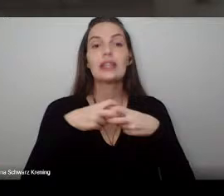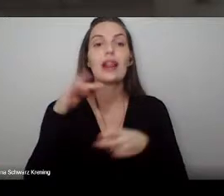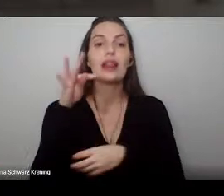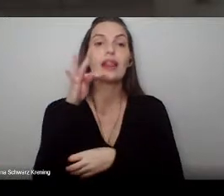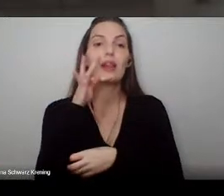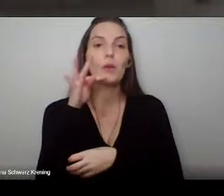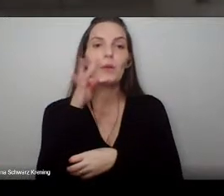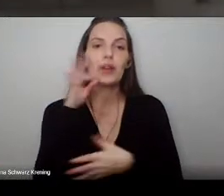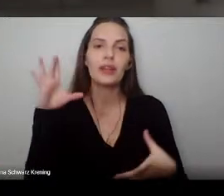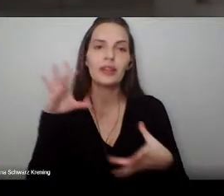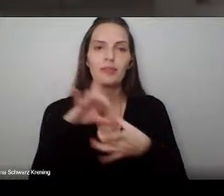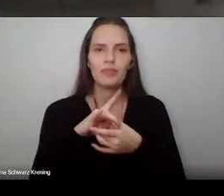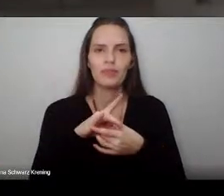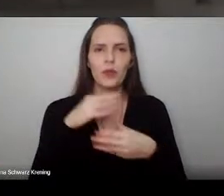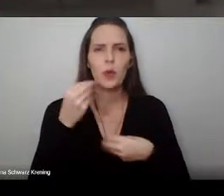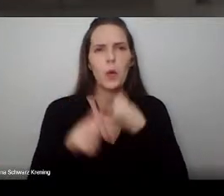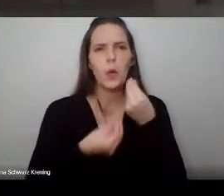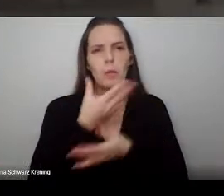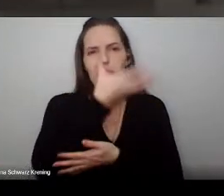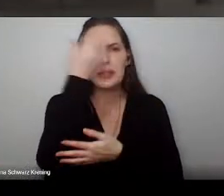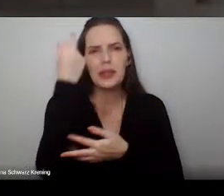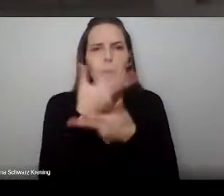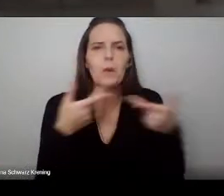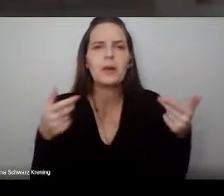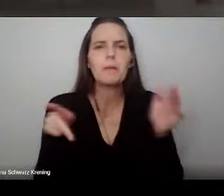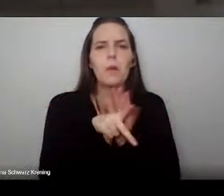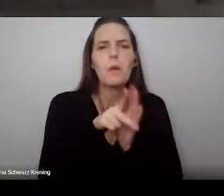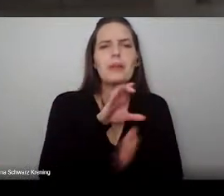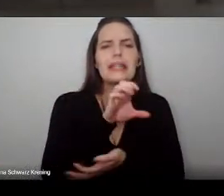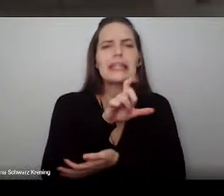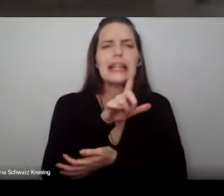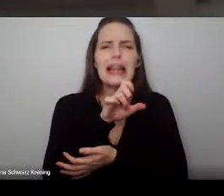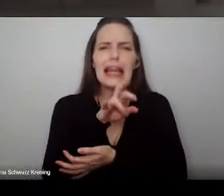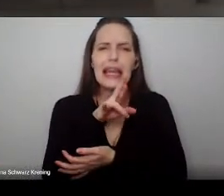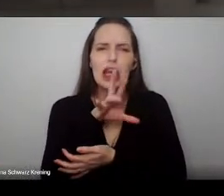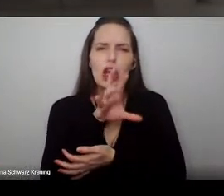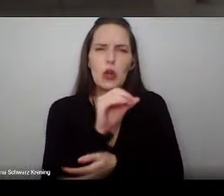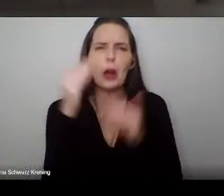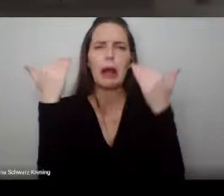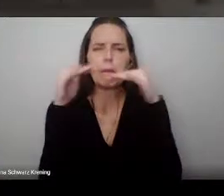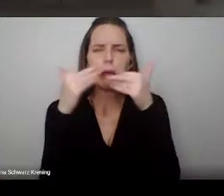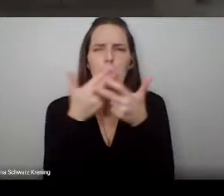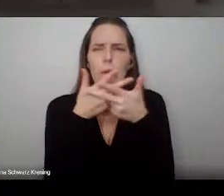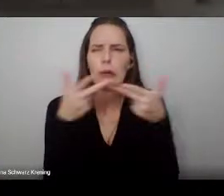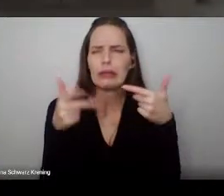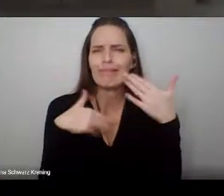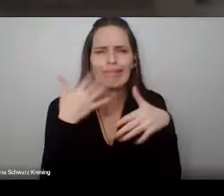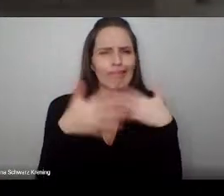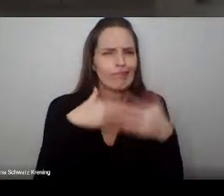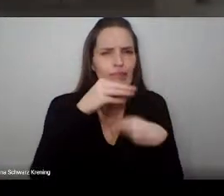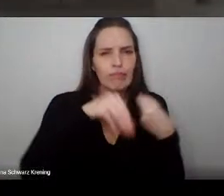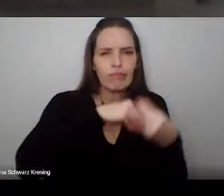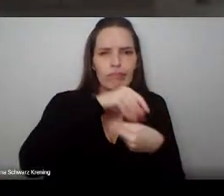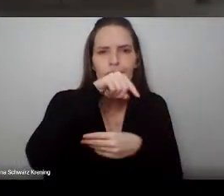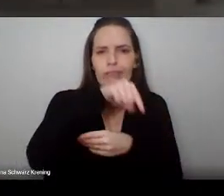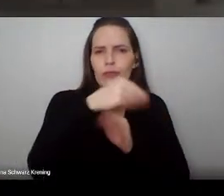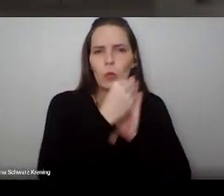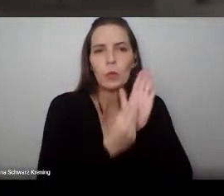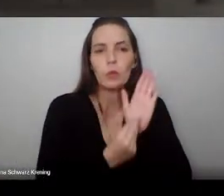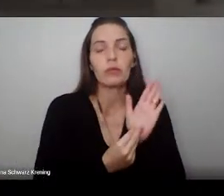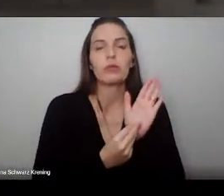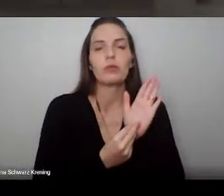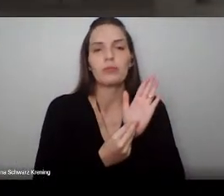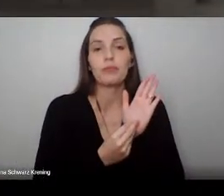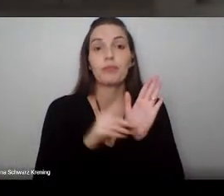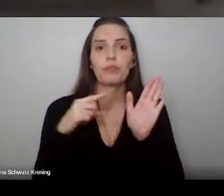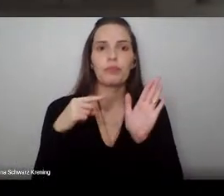questão do celeiro ou do caminhante aleatório. Ao longo desse trajeto, a parceria e a União nos destacaram. Éramos os